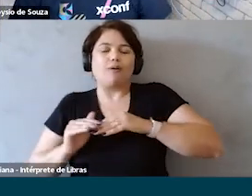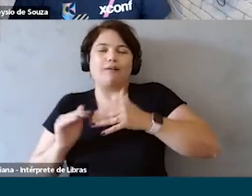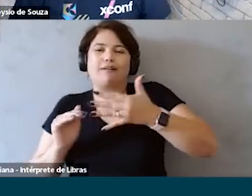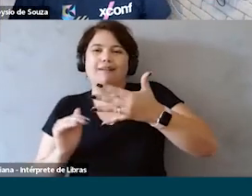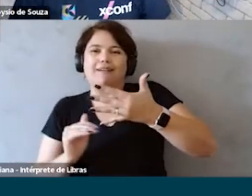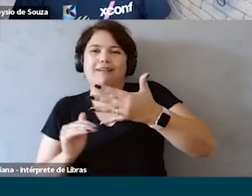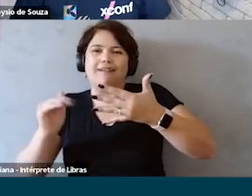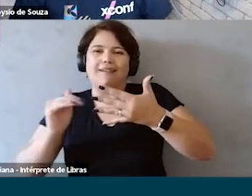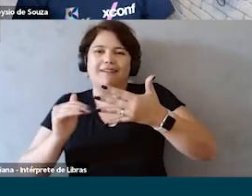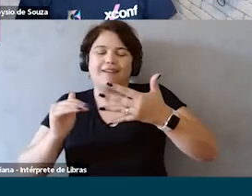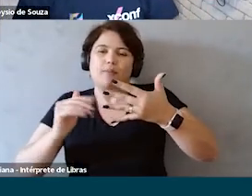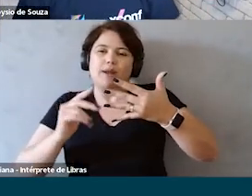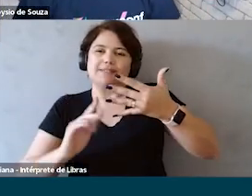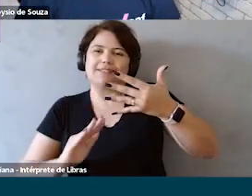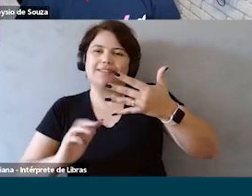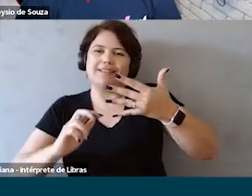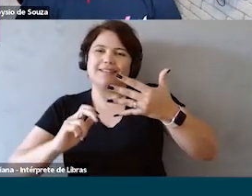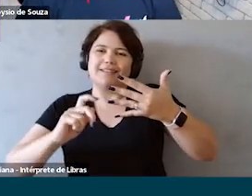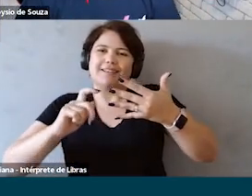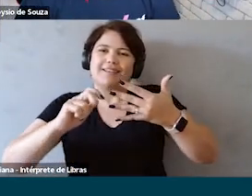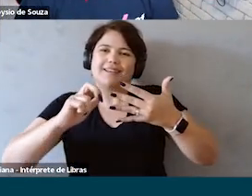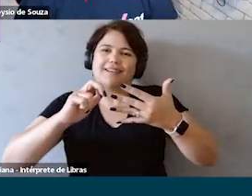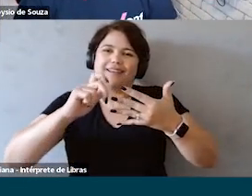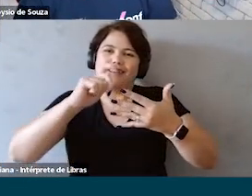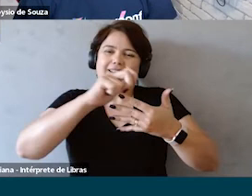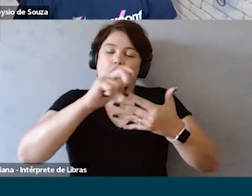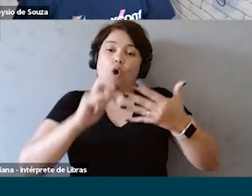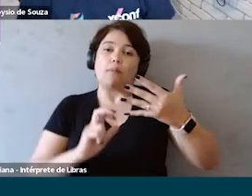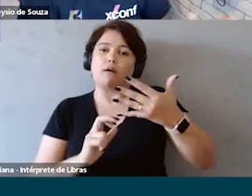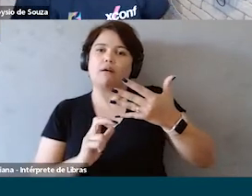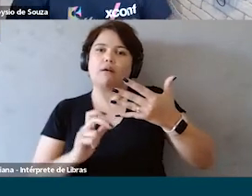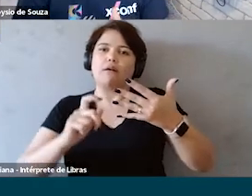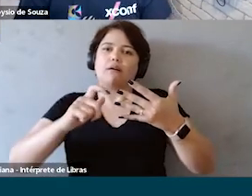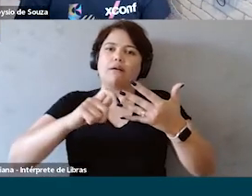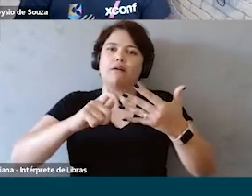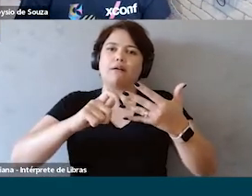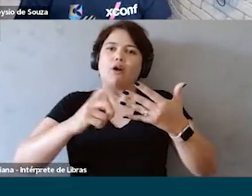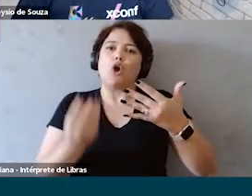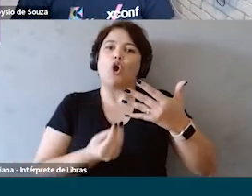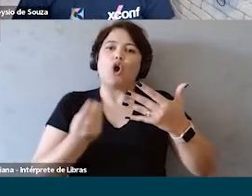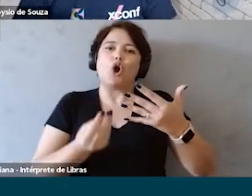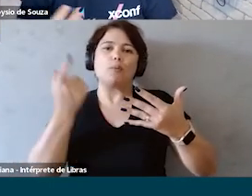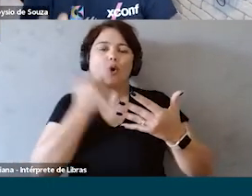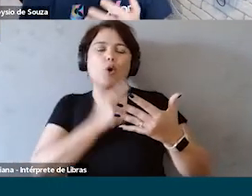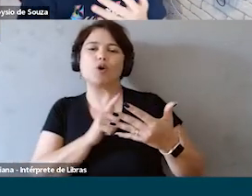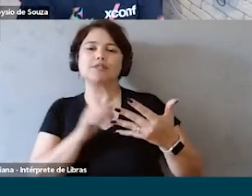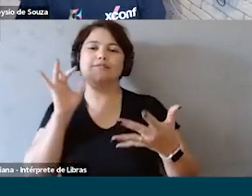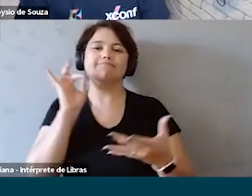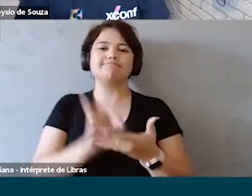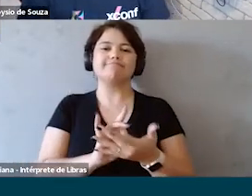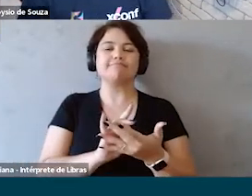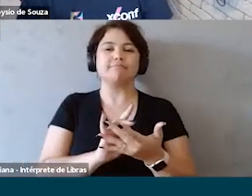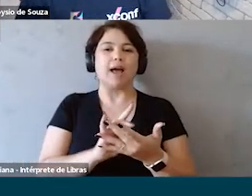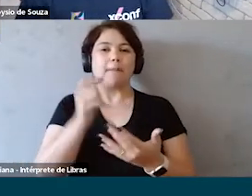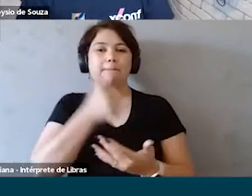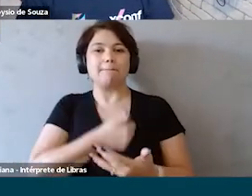degrau que a gente precisa para para neste processo a gente conseguir